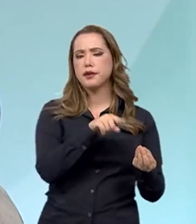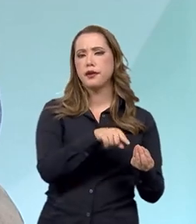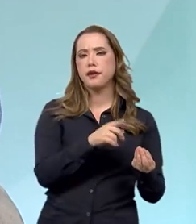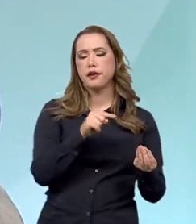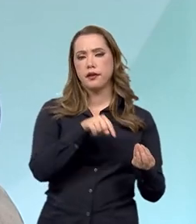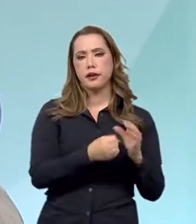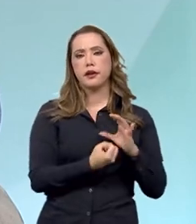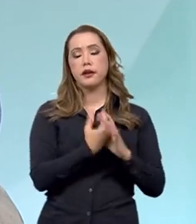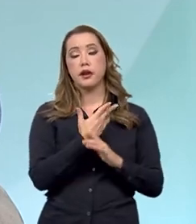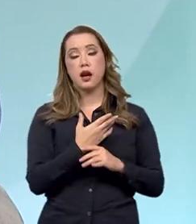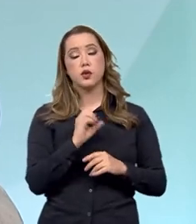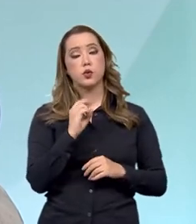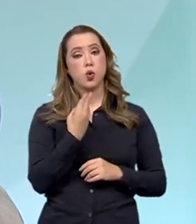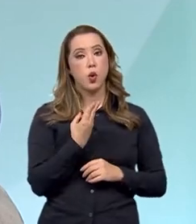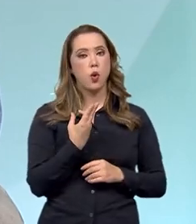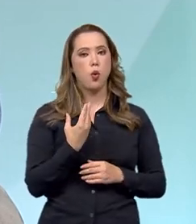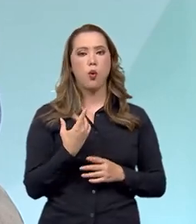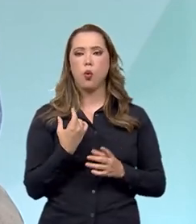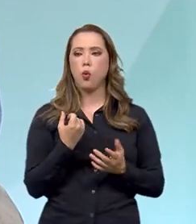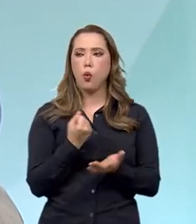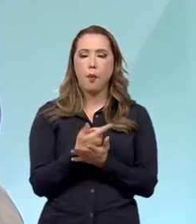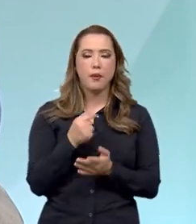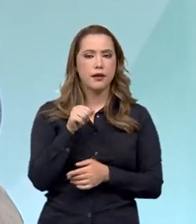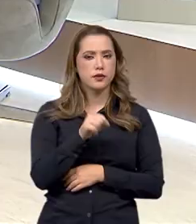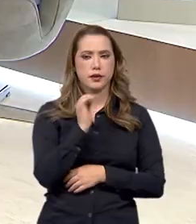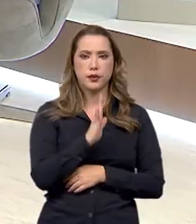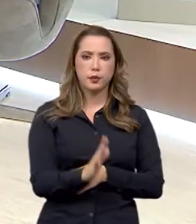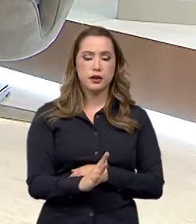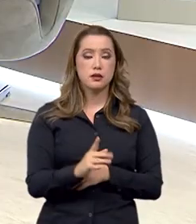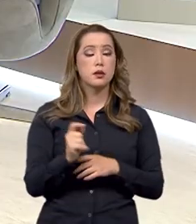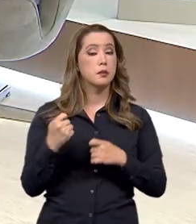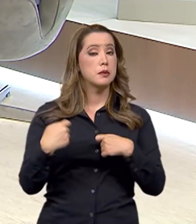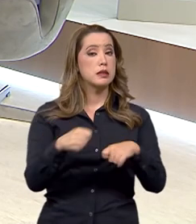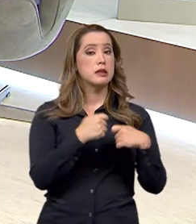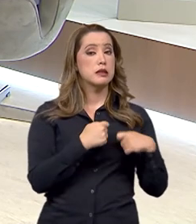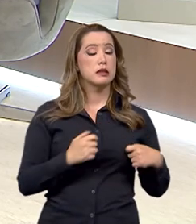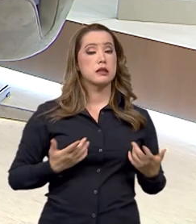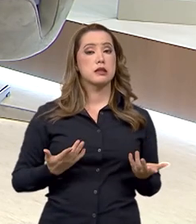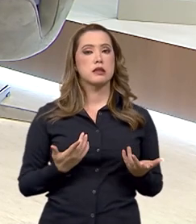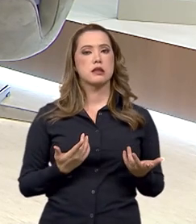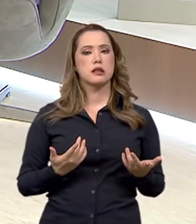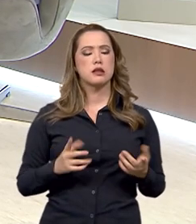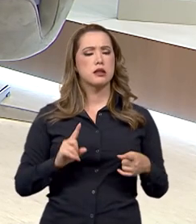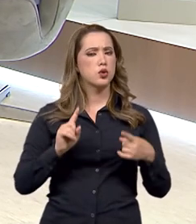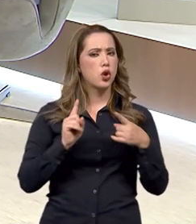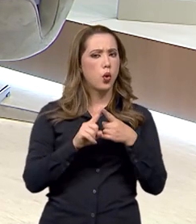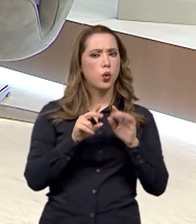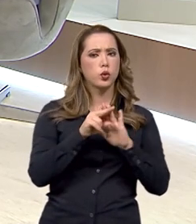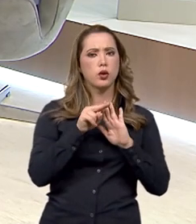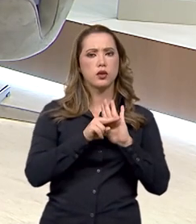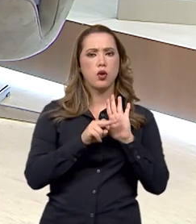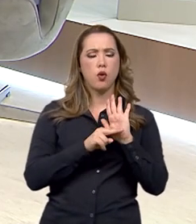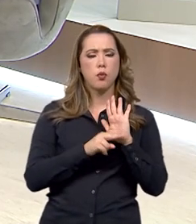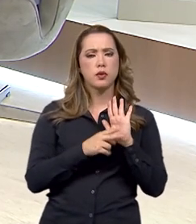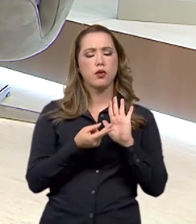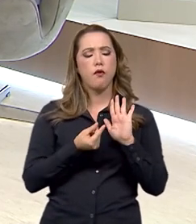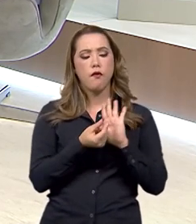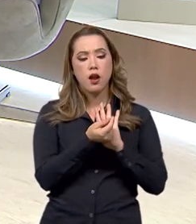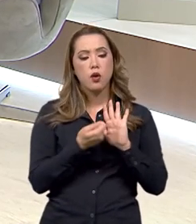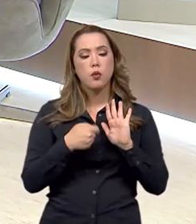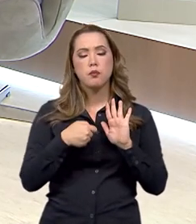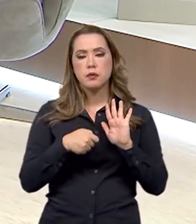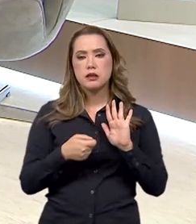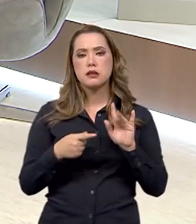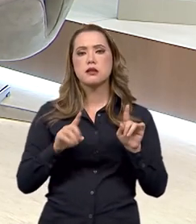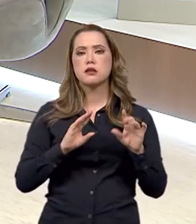serem aqui produzidos ou serem exportados para cá, que isso daí seja customizado. Então, isso é precificado. Se esse